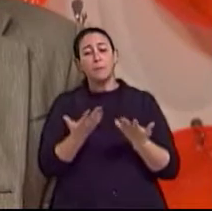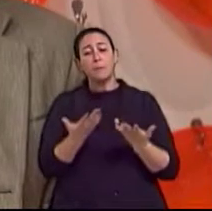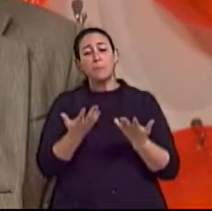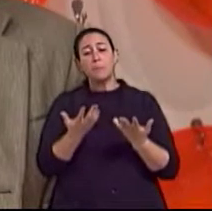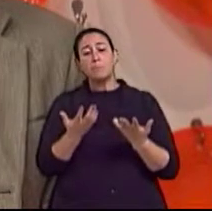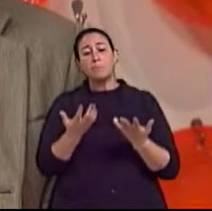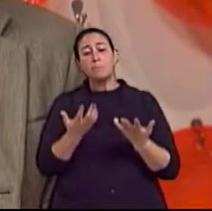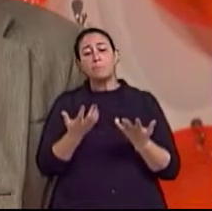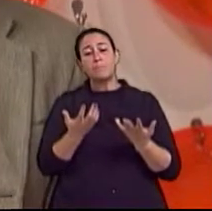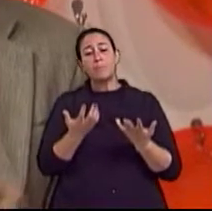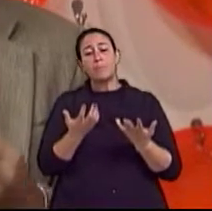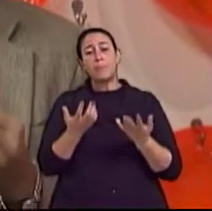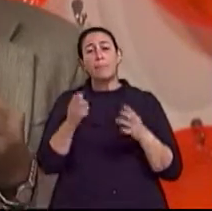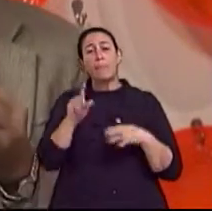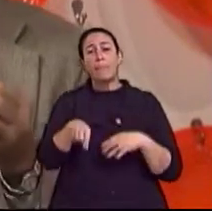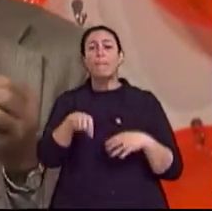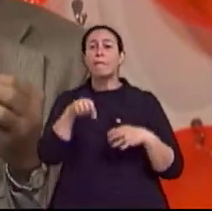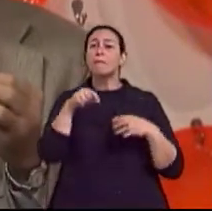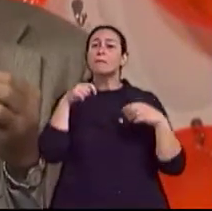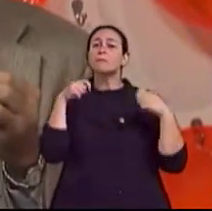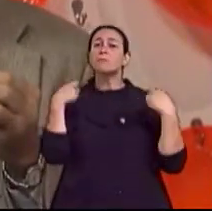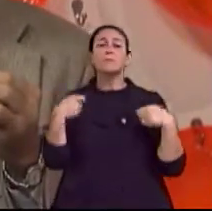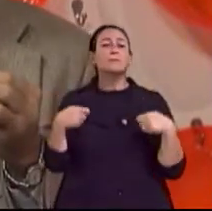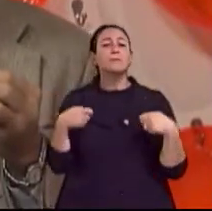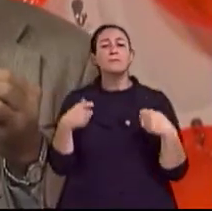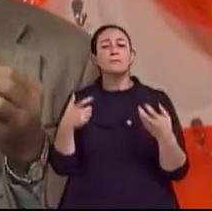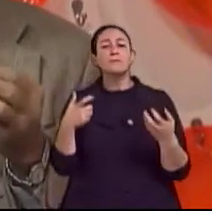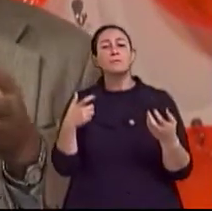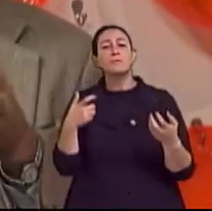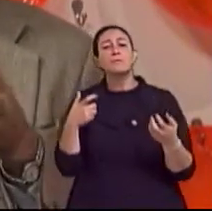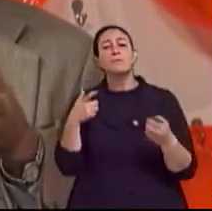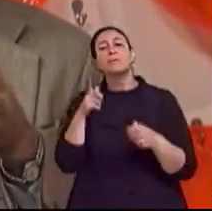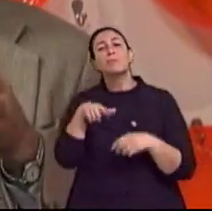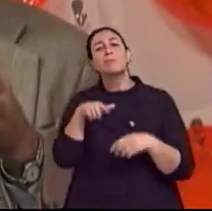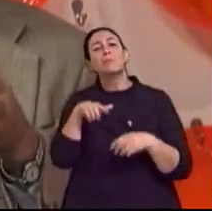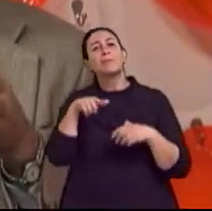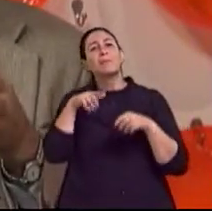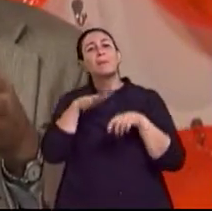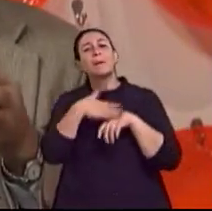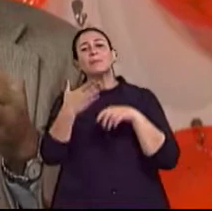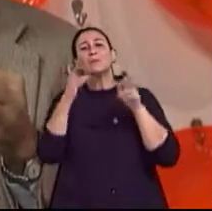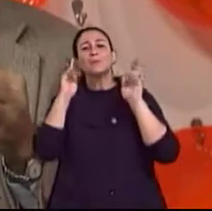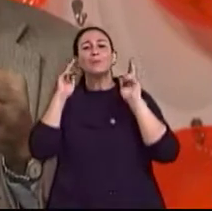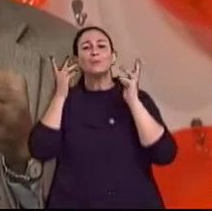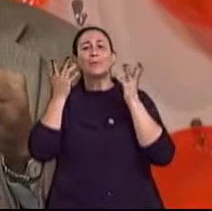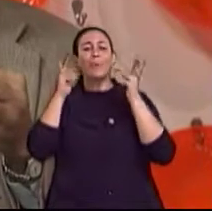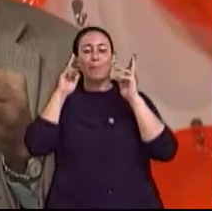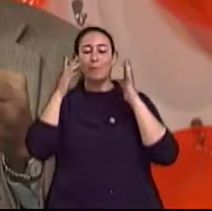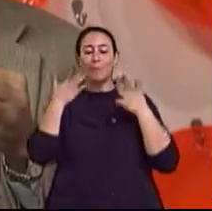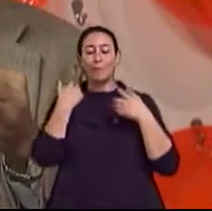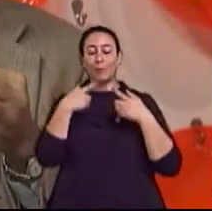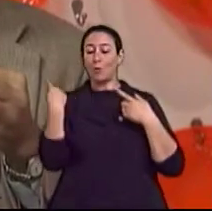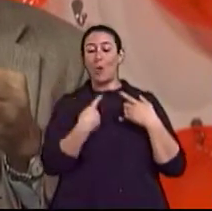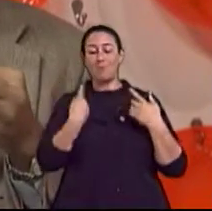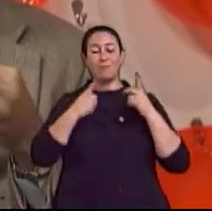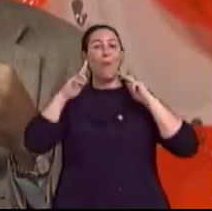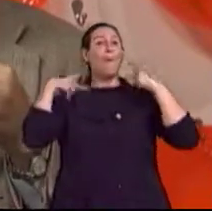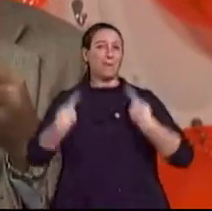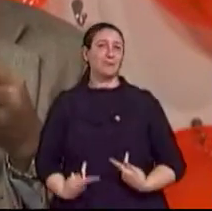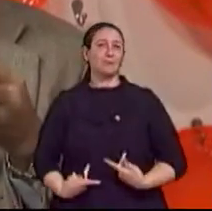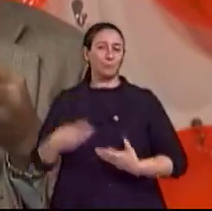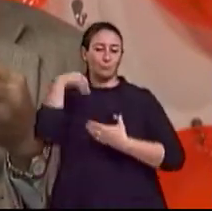Portanto, isto entra muito no que há de mais humano em nós, não Isabel? Isto.